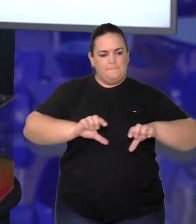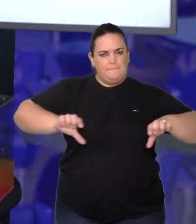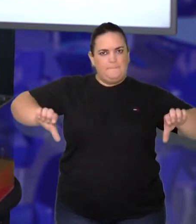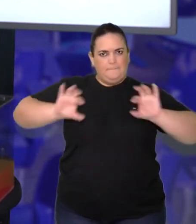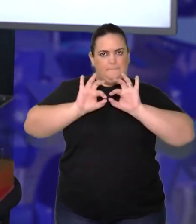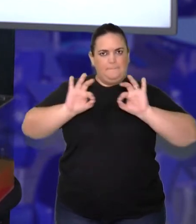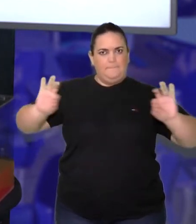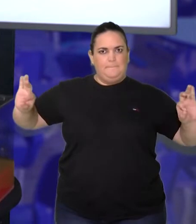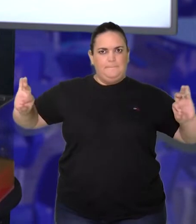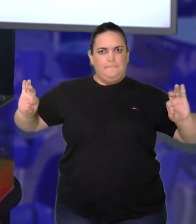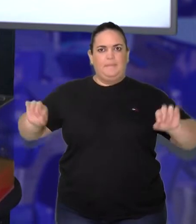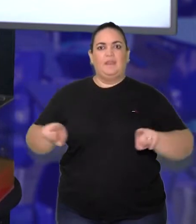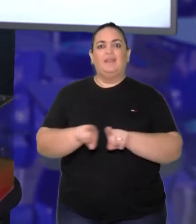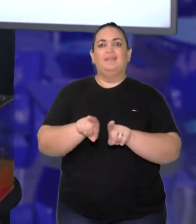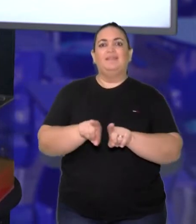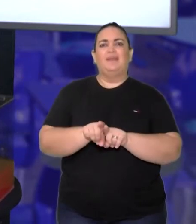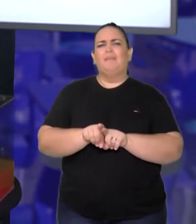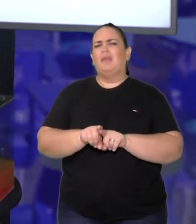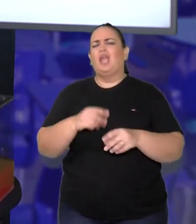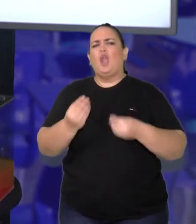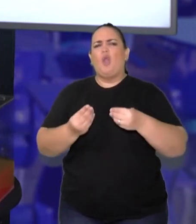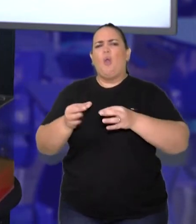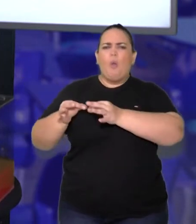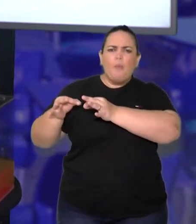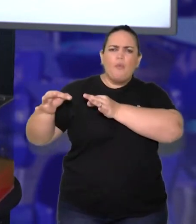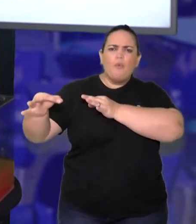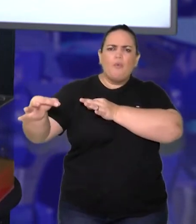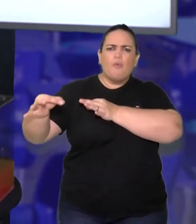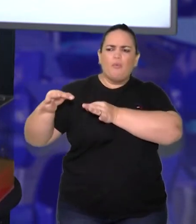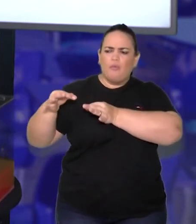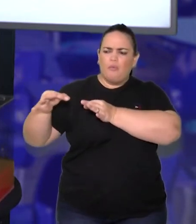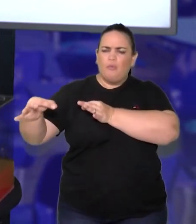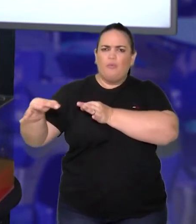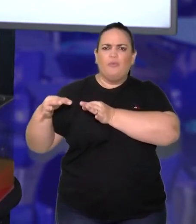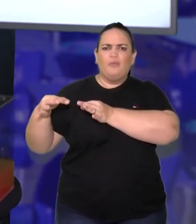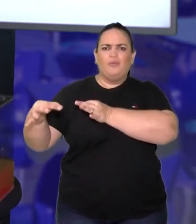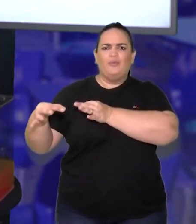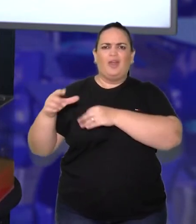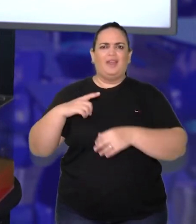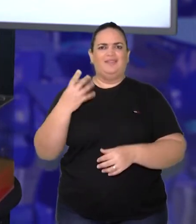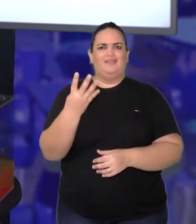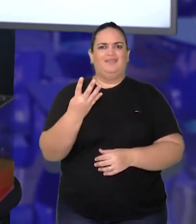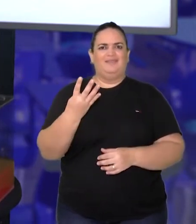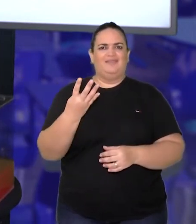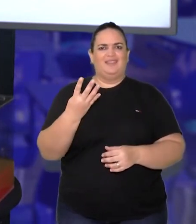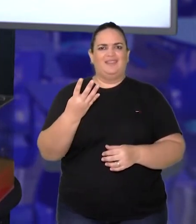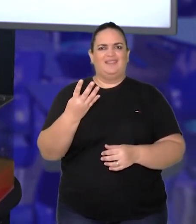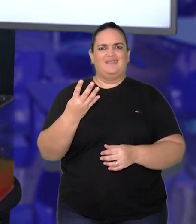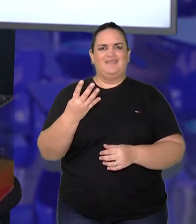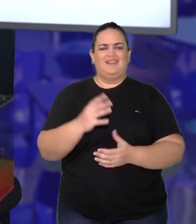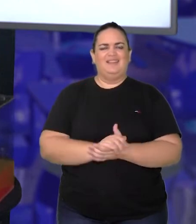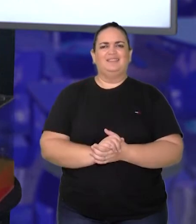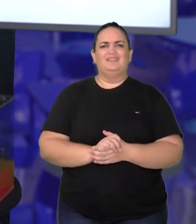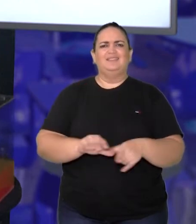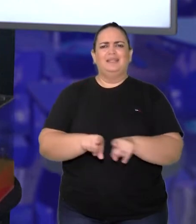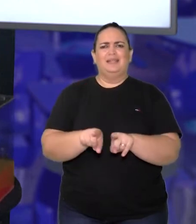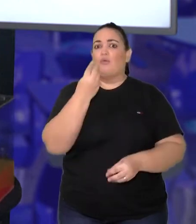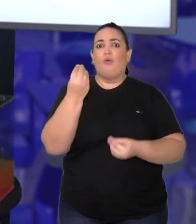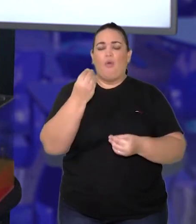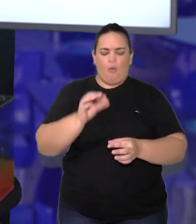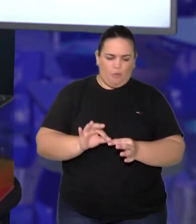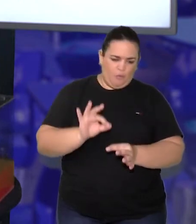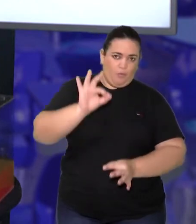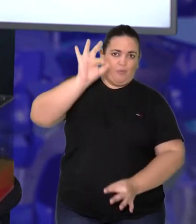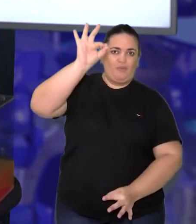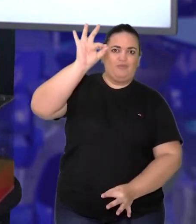comparar ou contar a largura, temos aí mais 4 cubinhos, tá? E se for ver a altura,